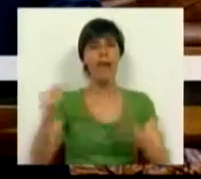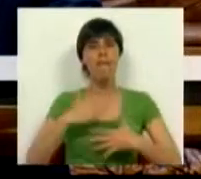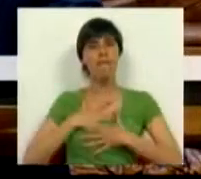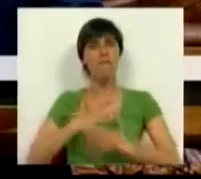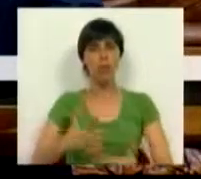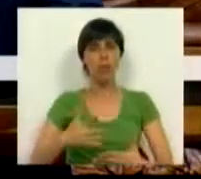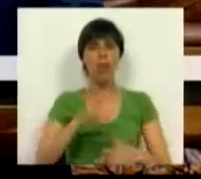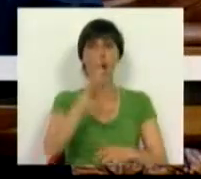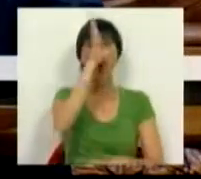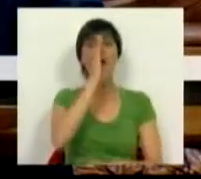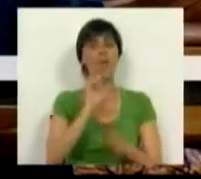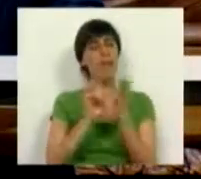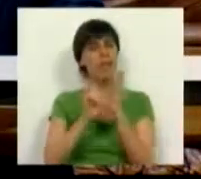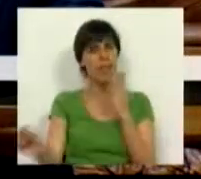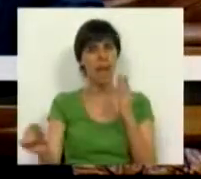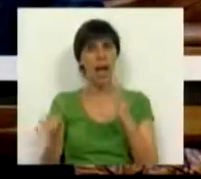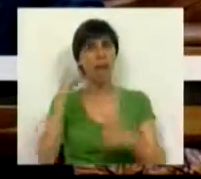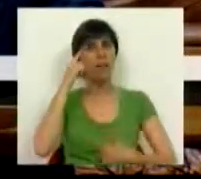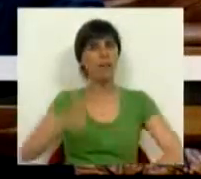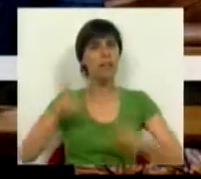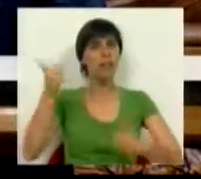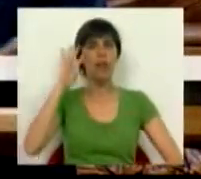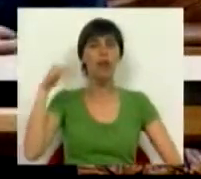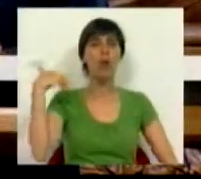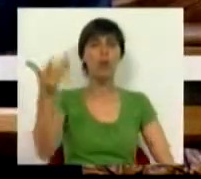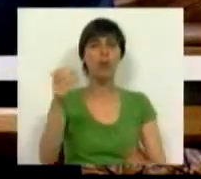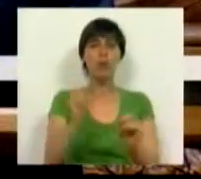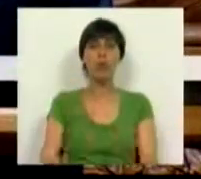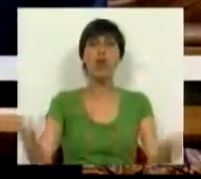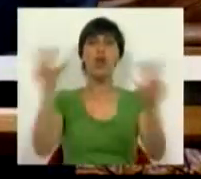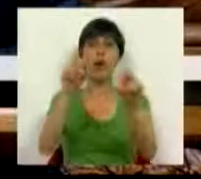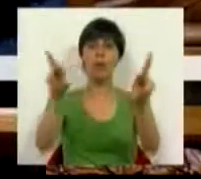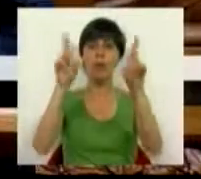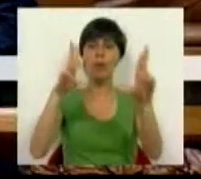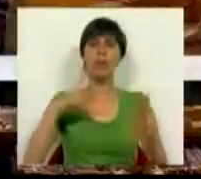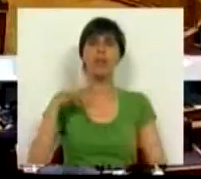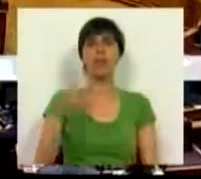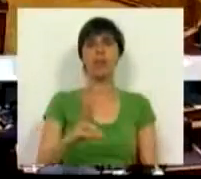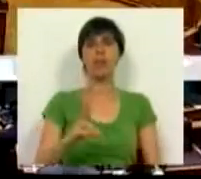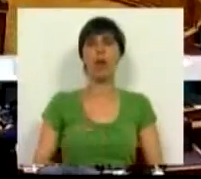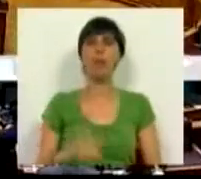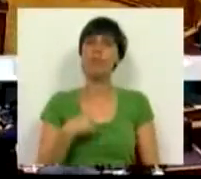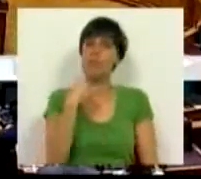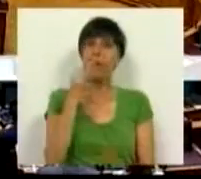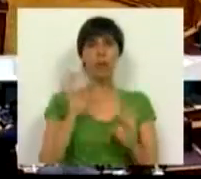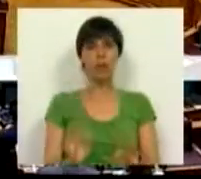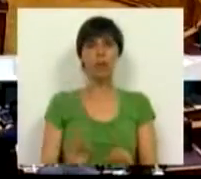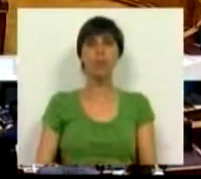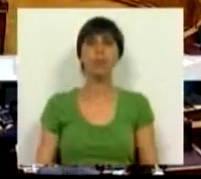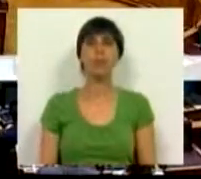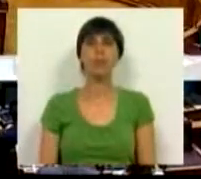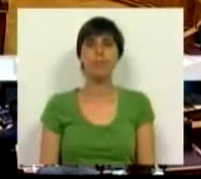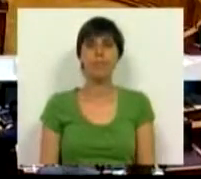voluntária do seu Governo em nome do futuro e de uma nova esperança para Portugal. Obrigado. Obrigado.